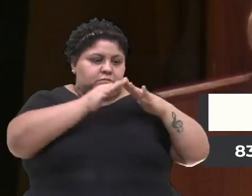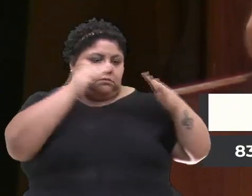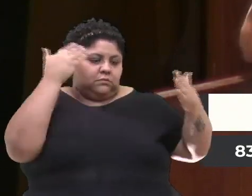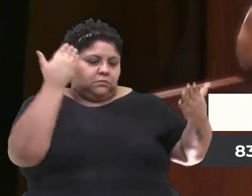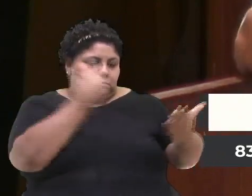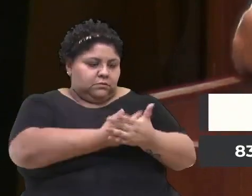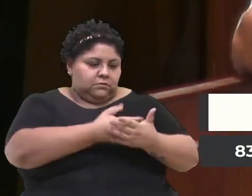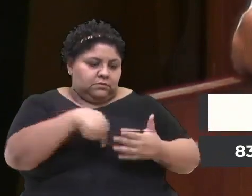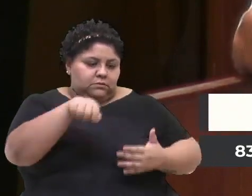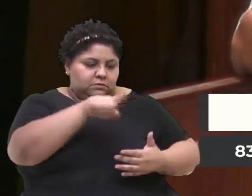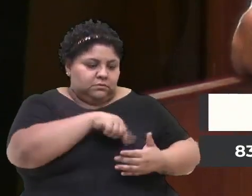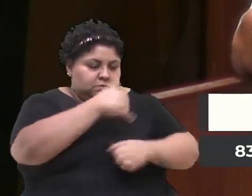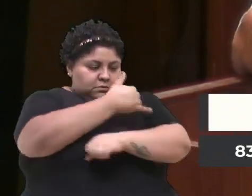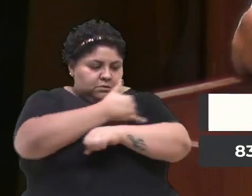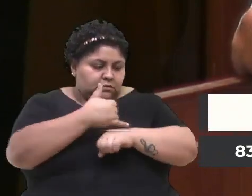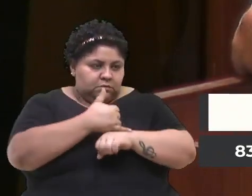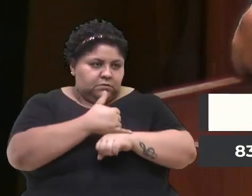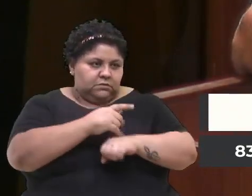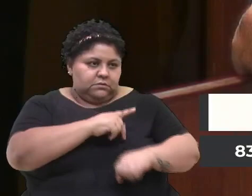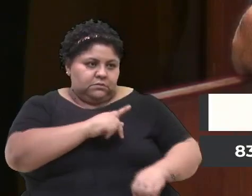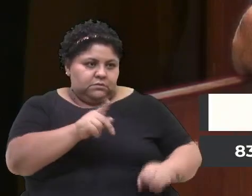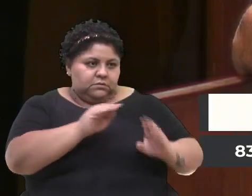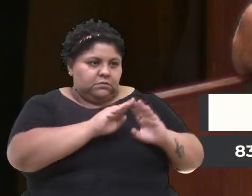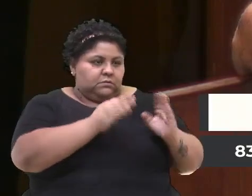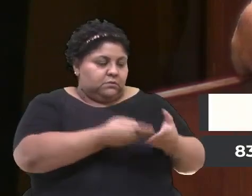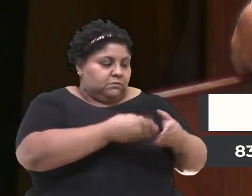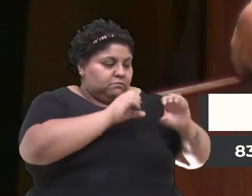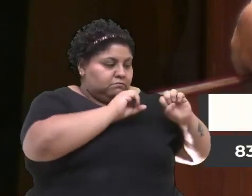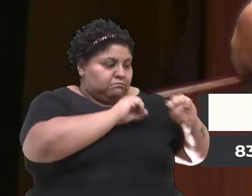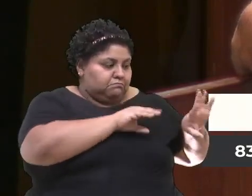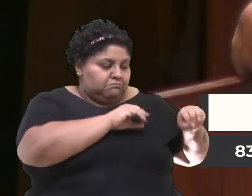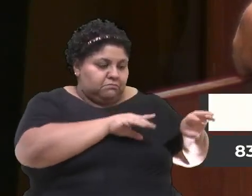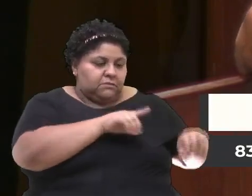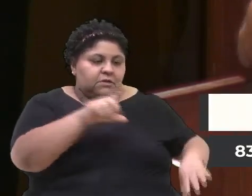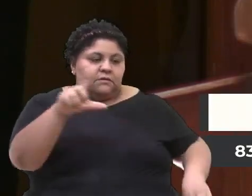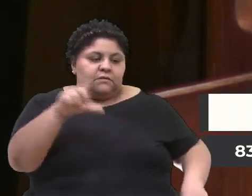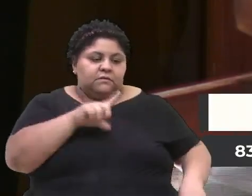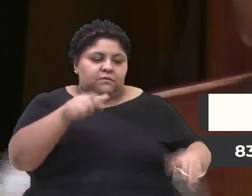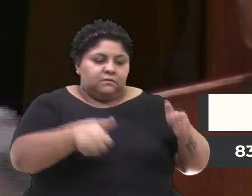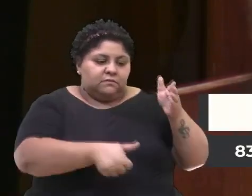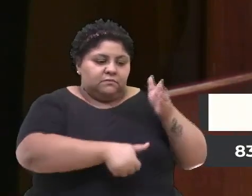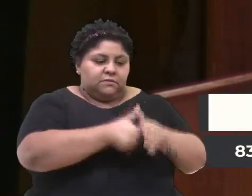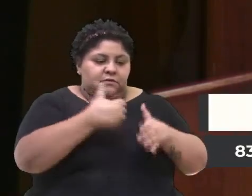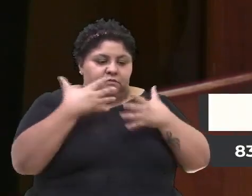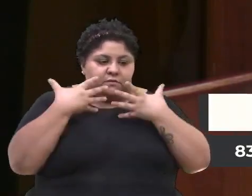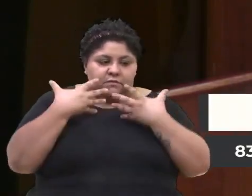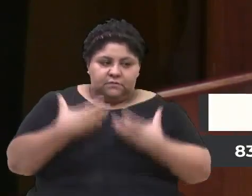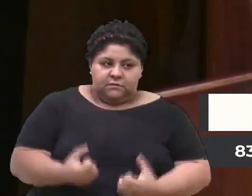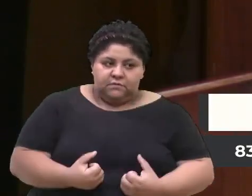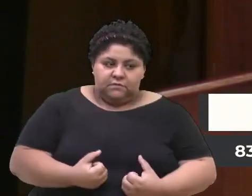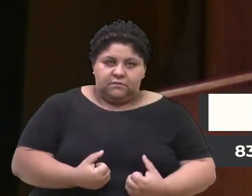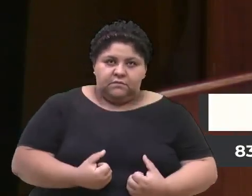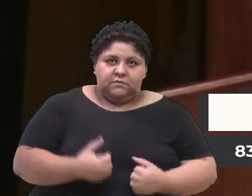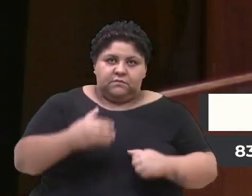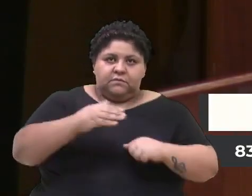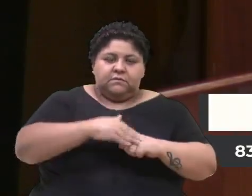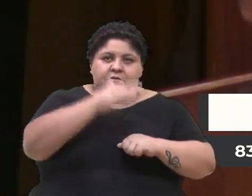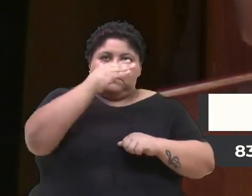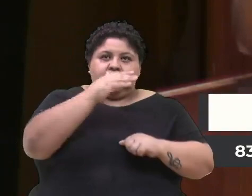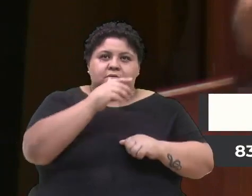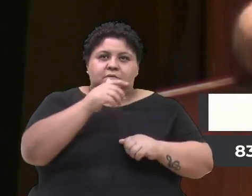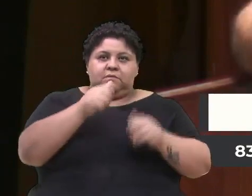passagem pela presidência do Conselho da Educação, que têm a melhor aceitação, que são as mais bem avaliadas, que as crianças têm o melhor